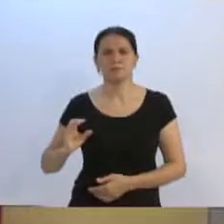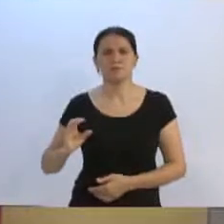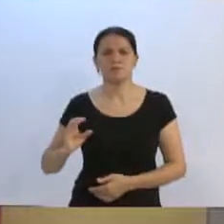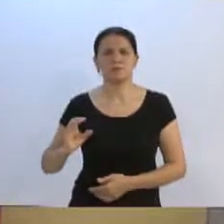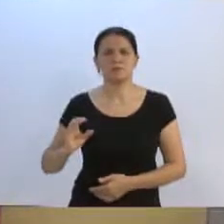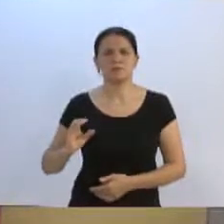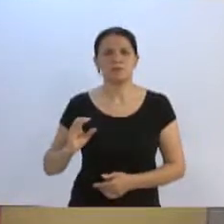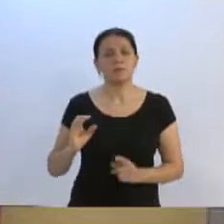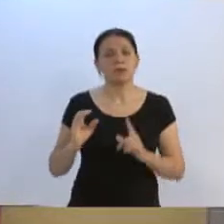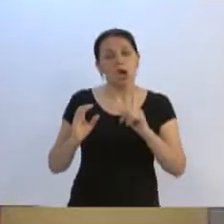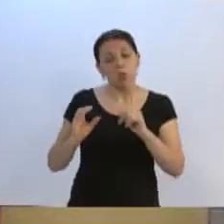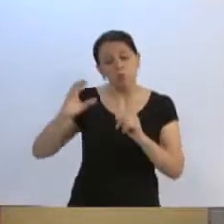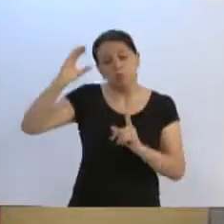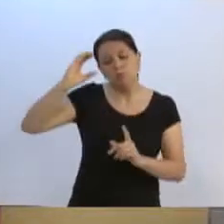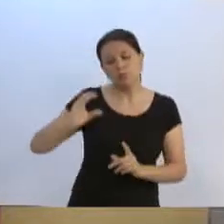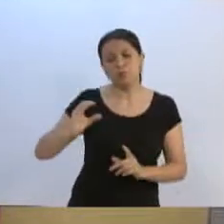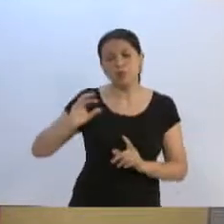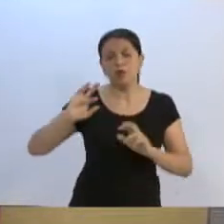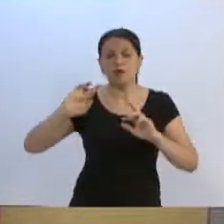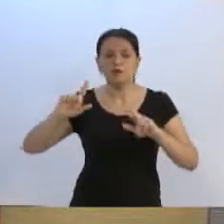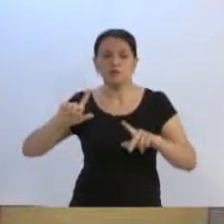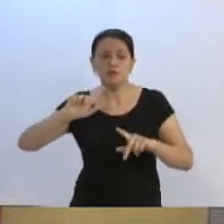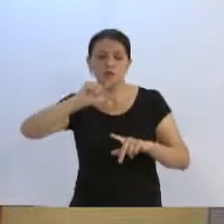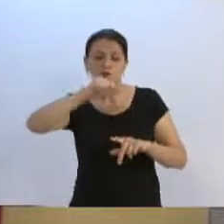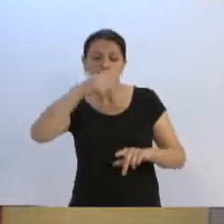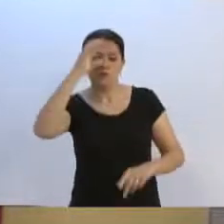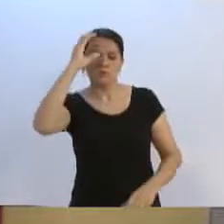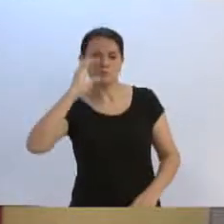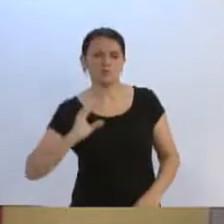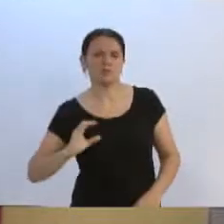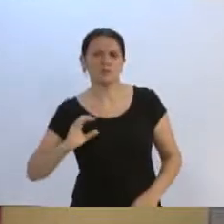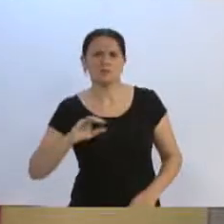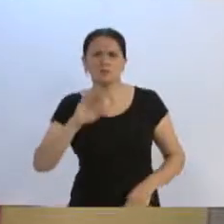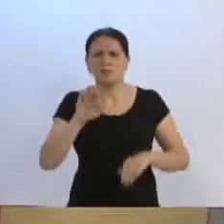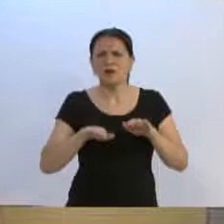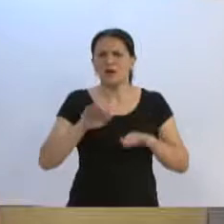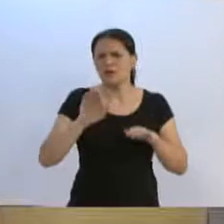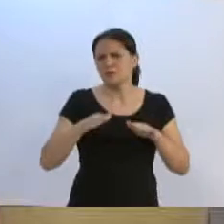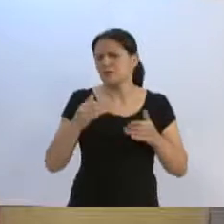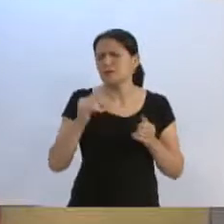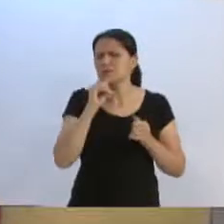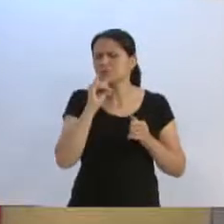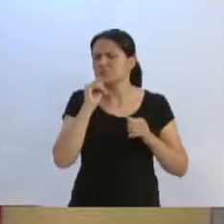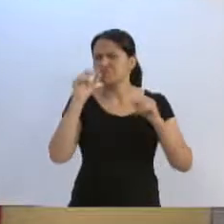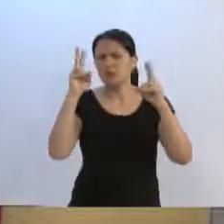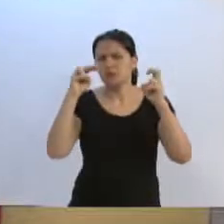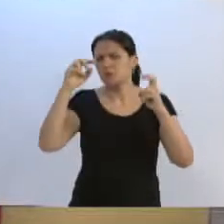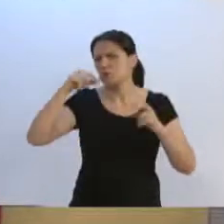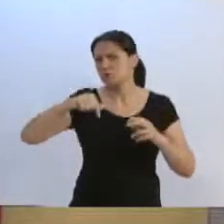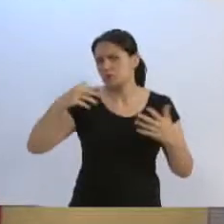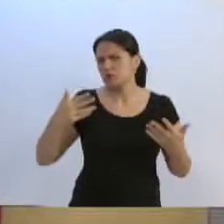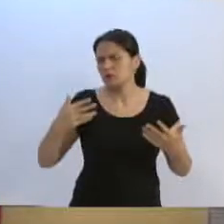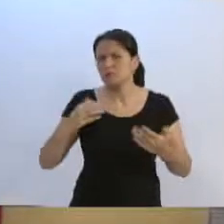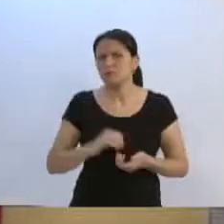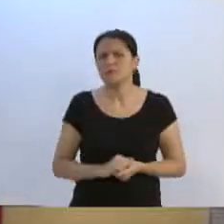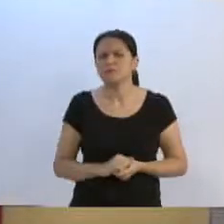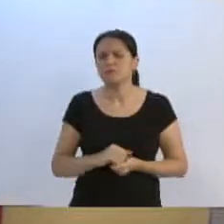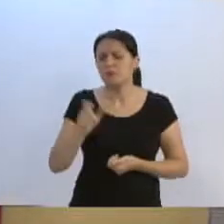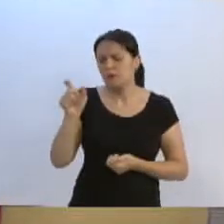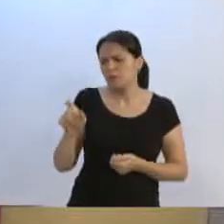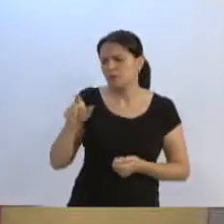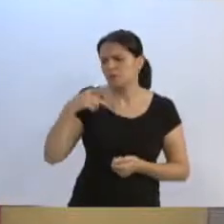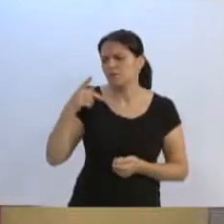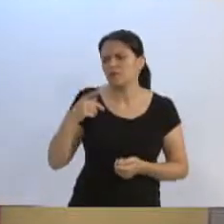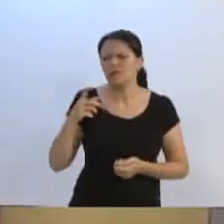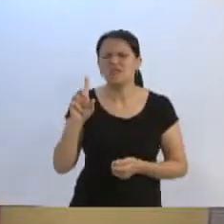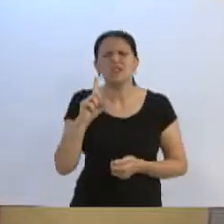para um cidadão, às vezes é diferente da prioridade do outro. Às vezes nós tratamos algum assunto aqui, por exemplo, e alguma pessoa diz, mas